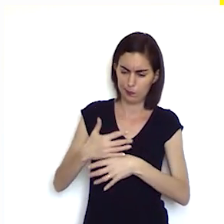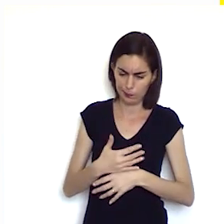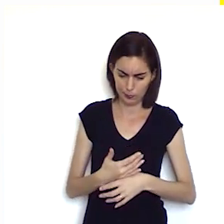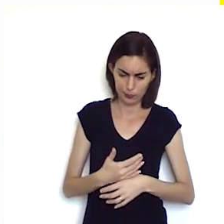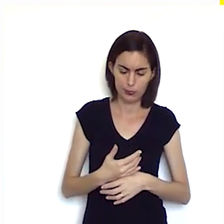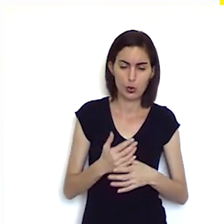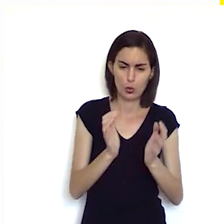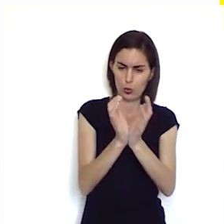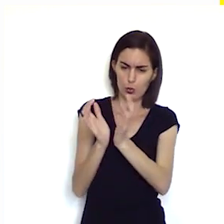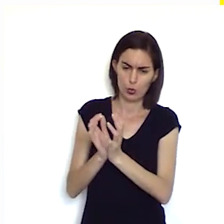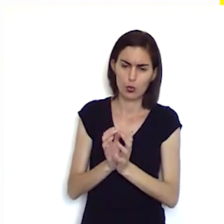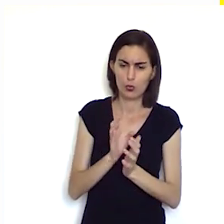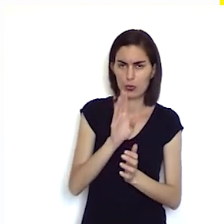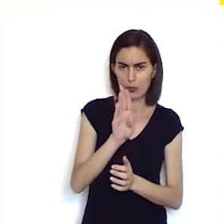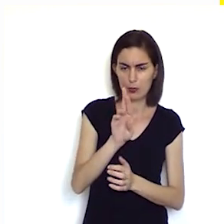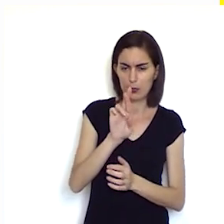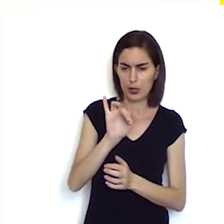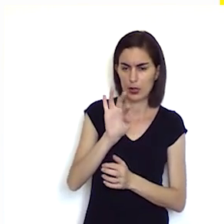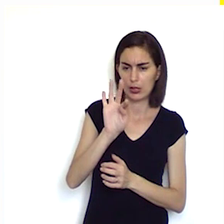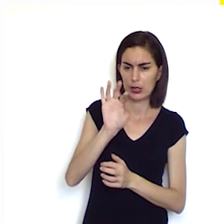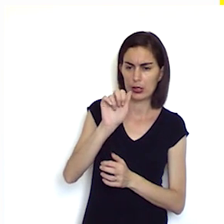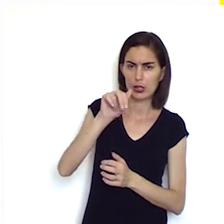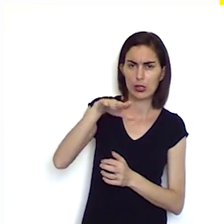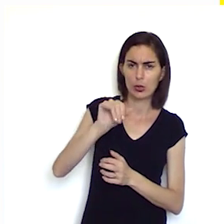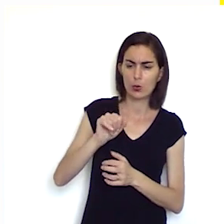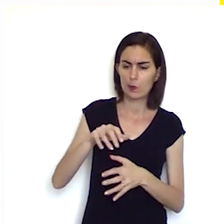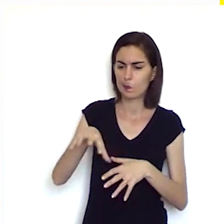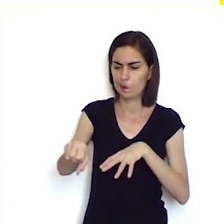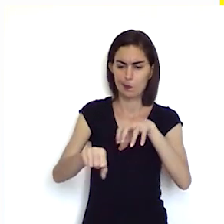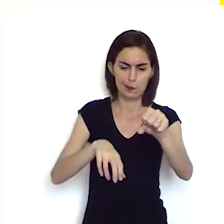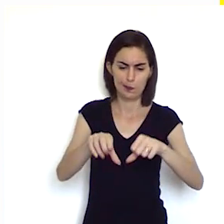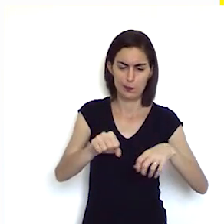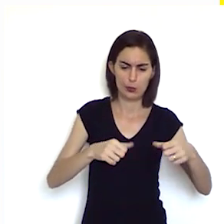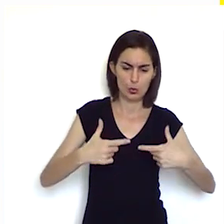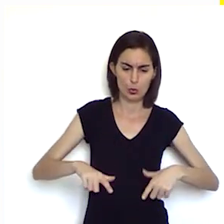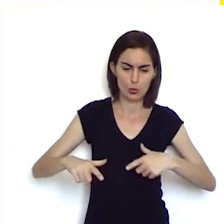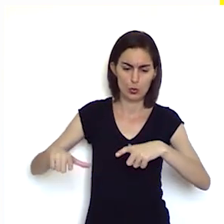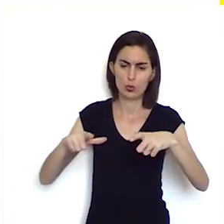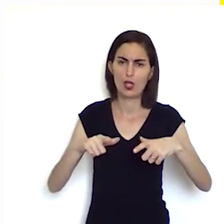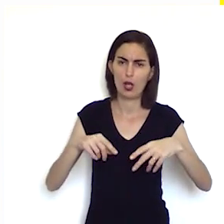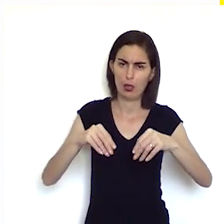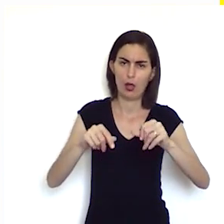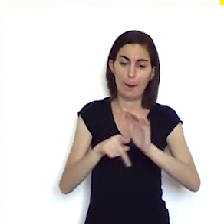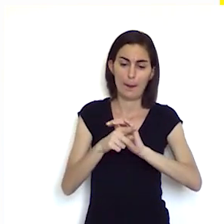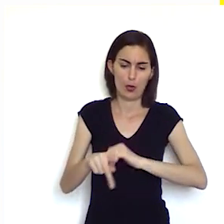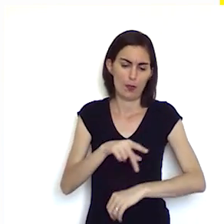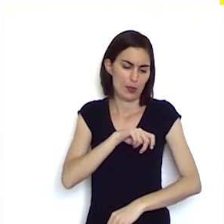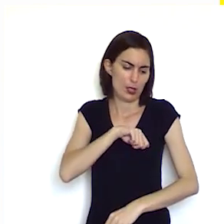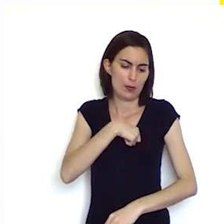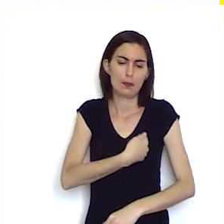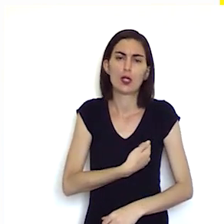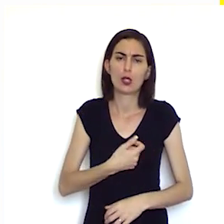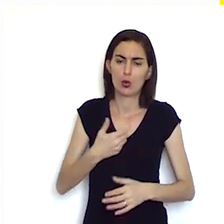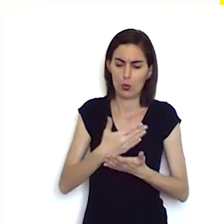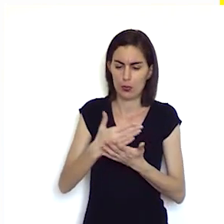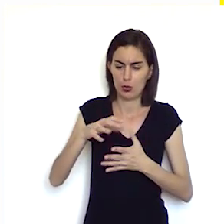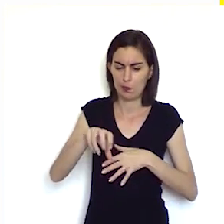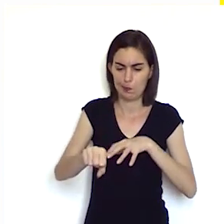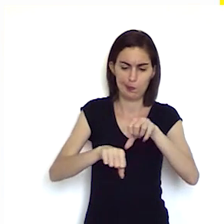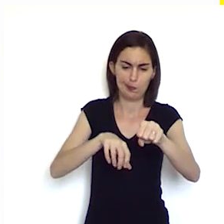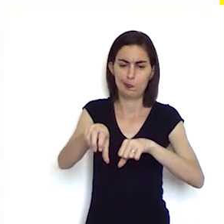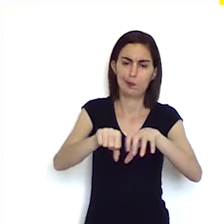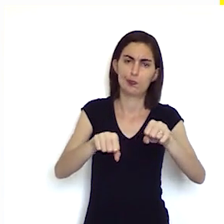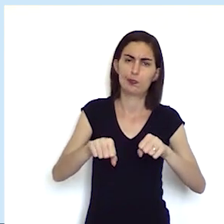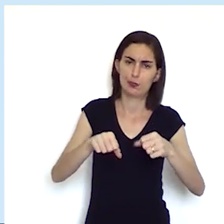do Sul grupos de britânicos passaram a ocupar territórios pertencentes à Espanha no Atlântico Norte no início do século